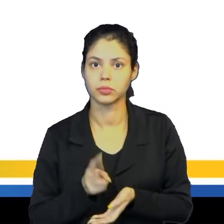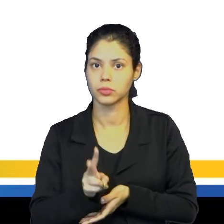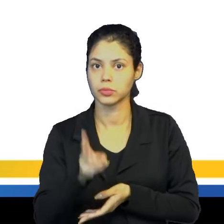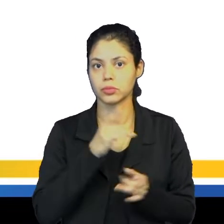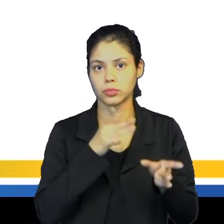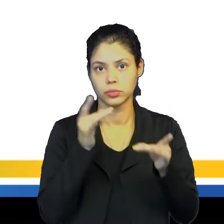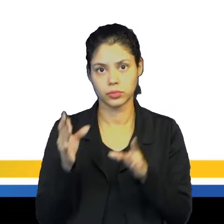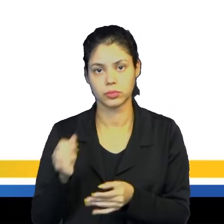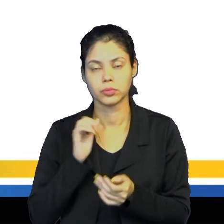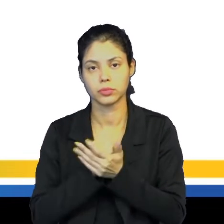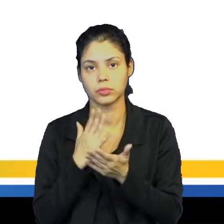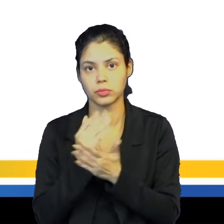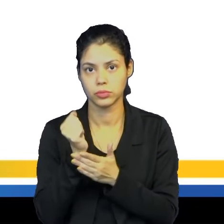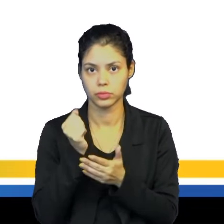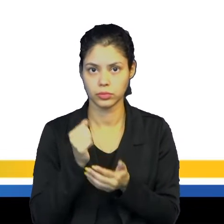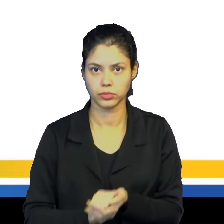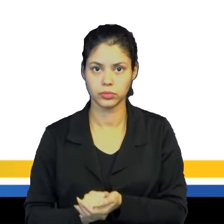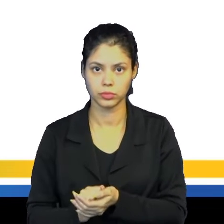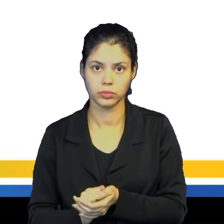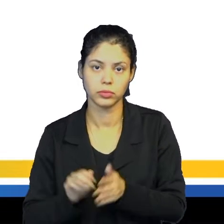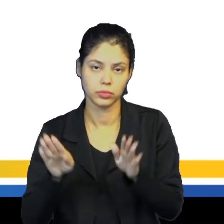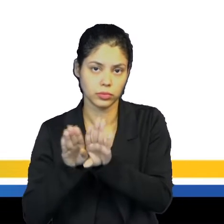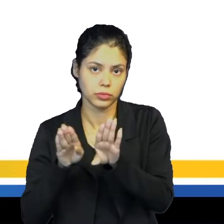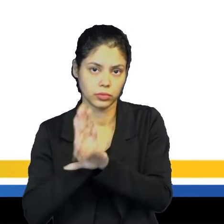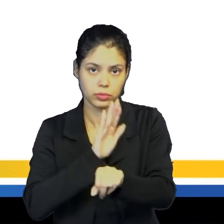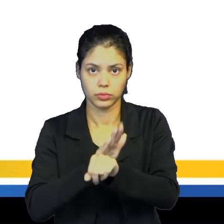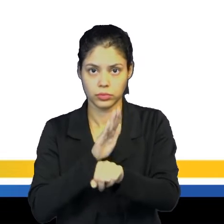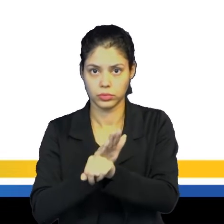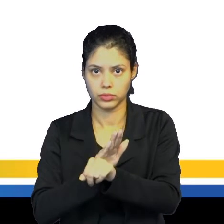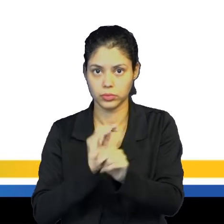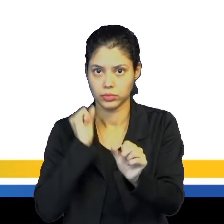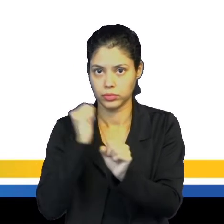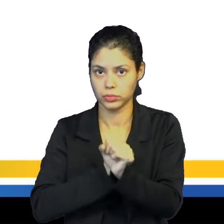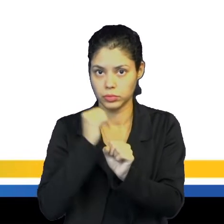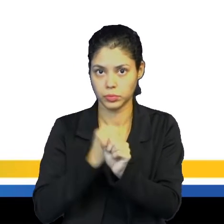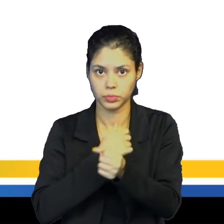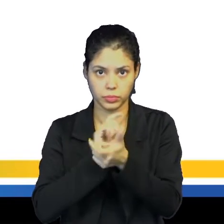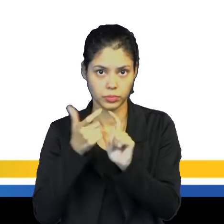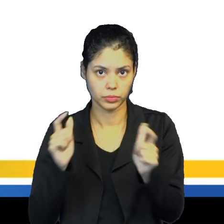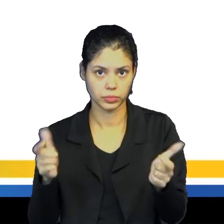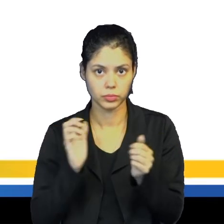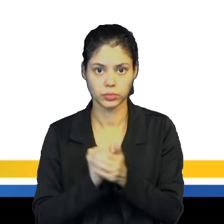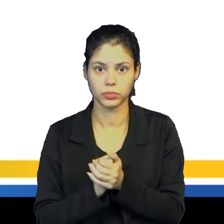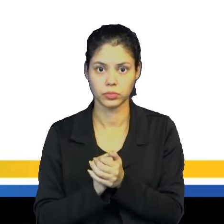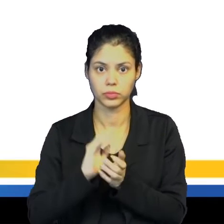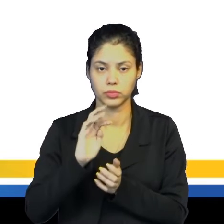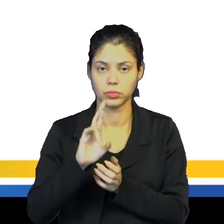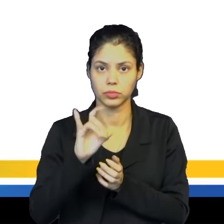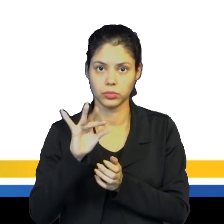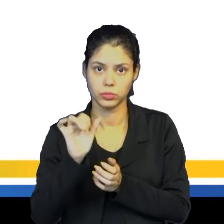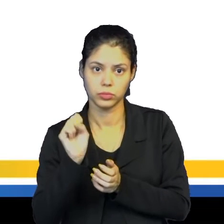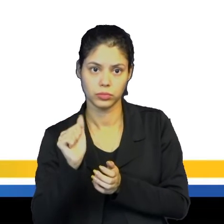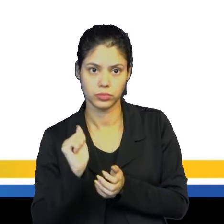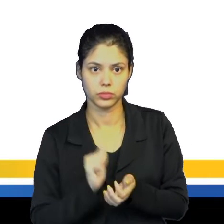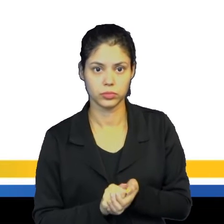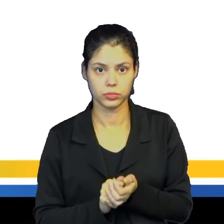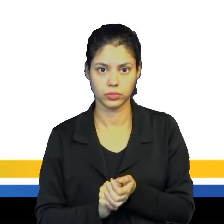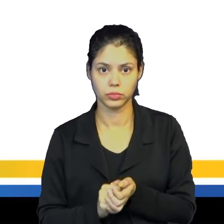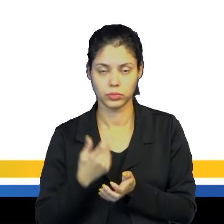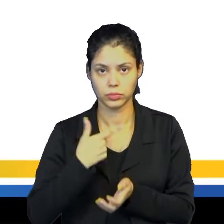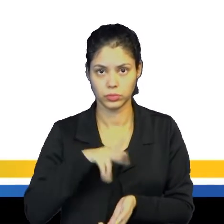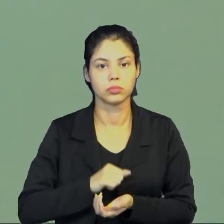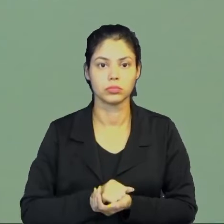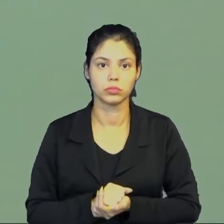comércio e as conquistas, né. Também contribuíram para a construção de grandes obras, né, como o Compenso de Mafra, em